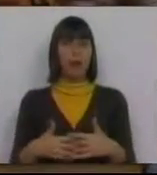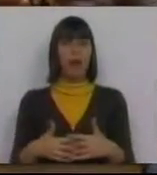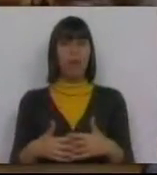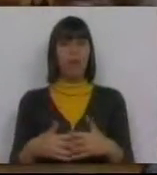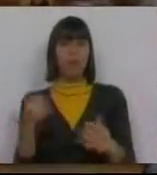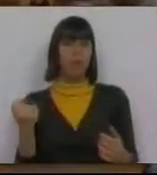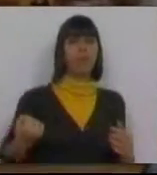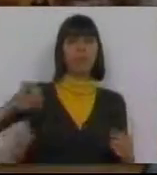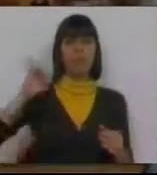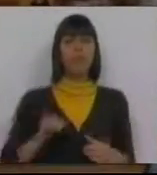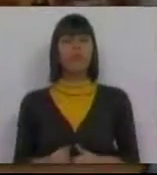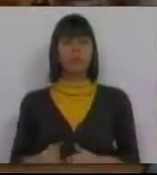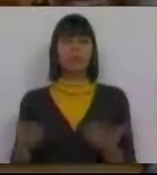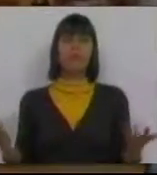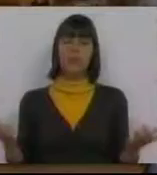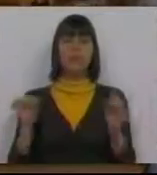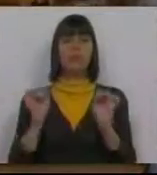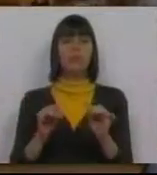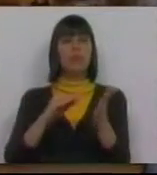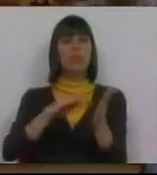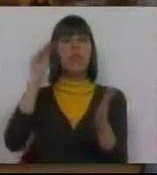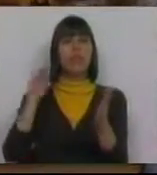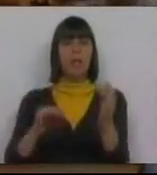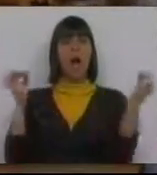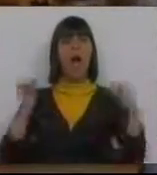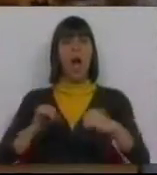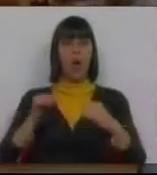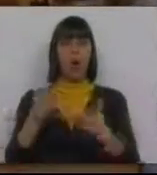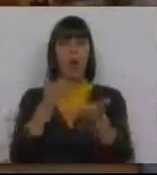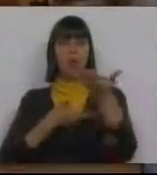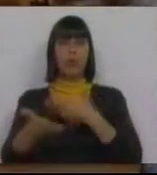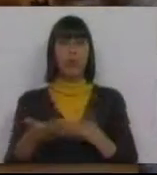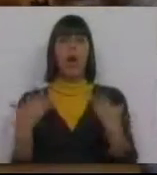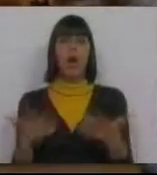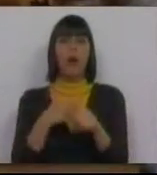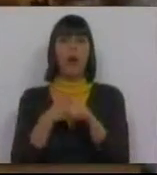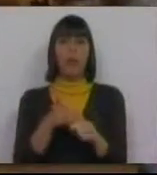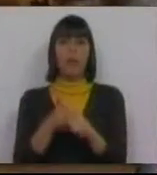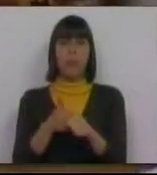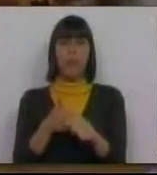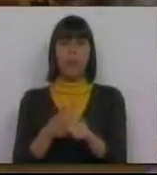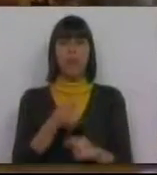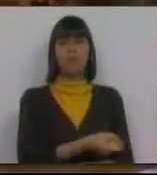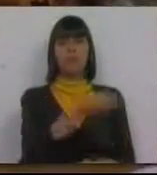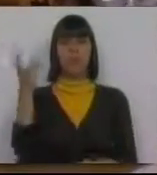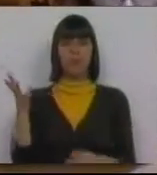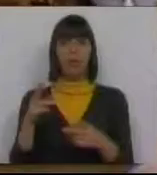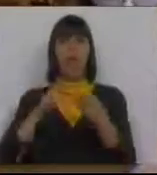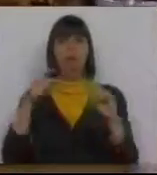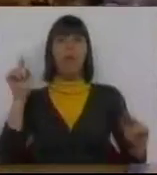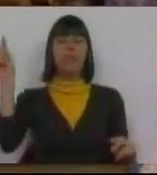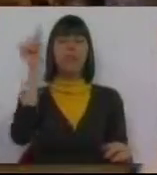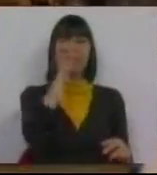desobedeceram e foram assinar acordos e estão a cumprir, em centenas de